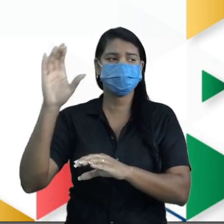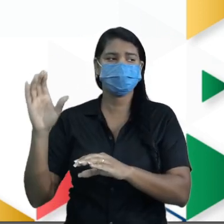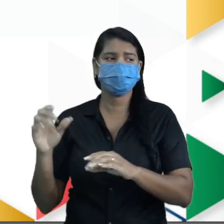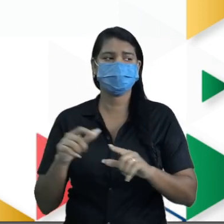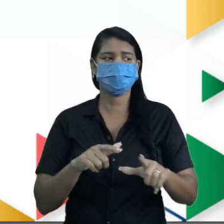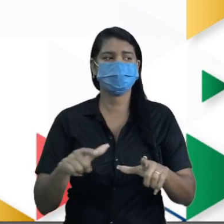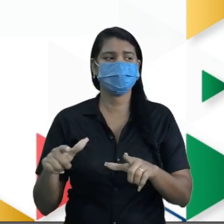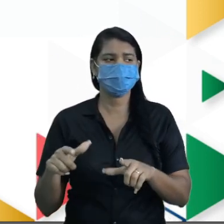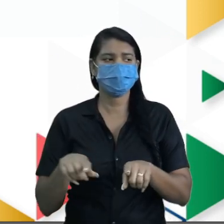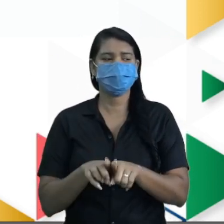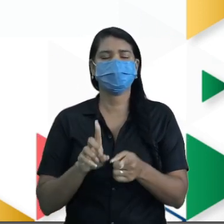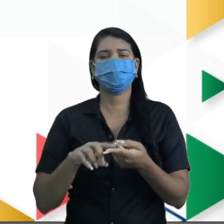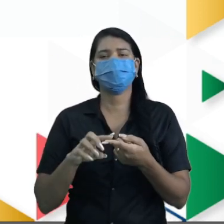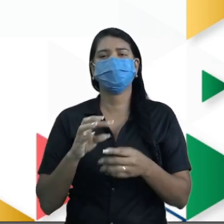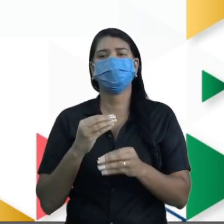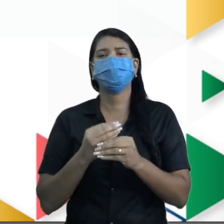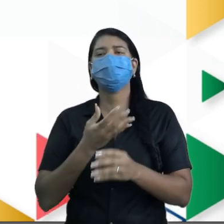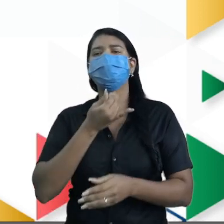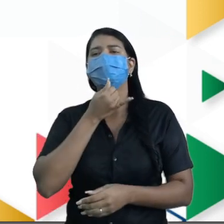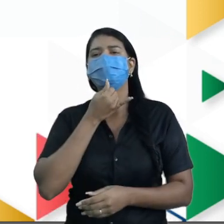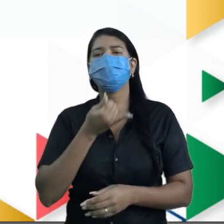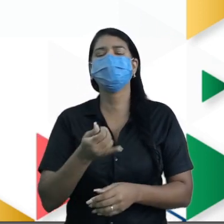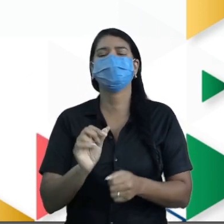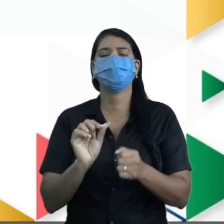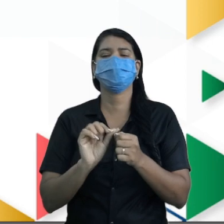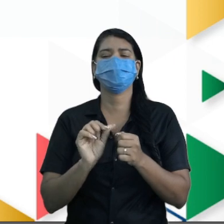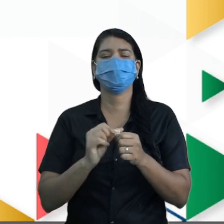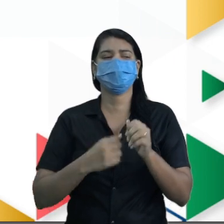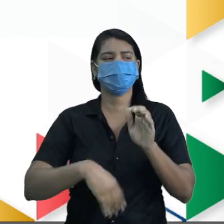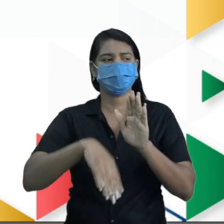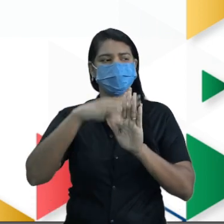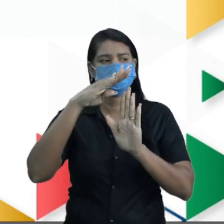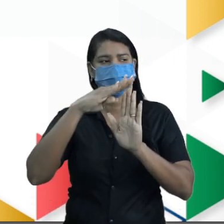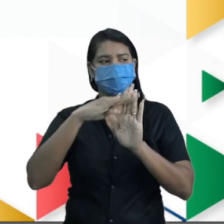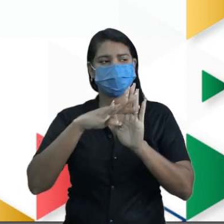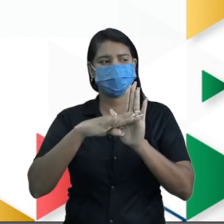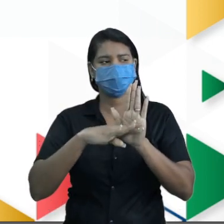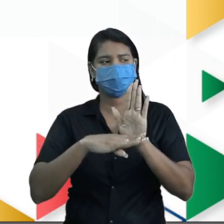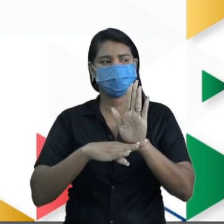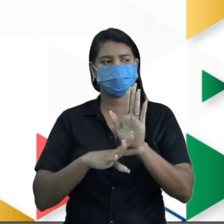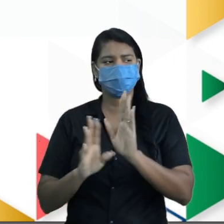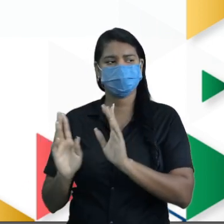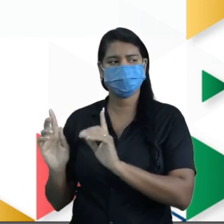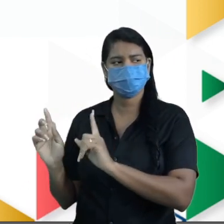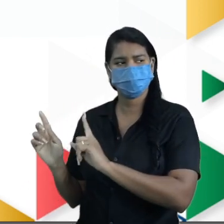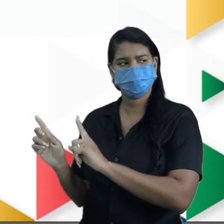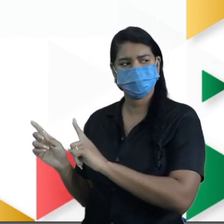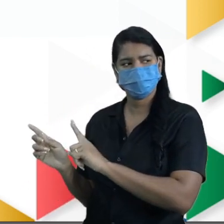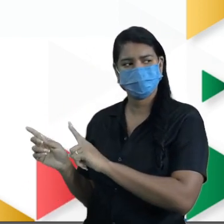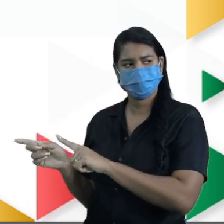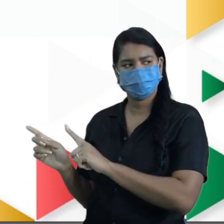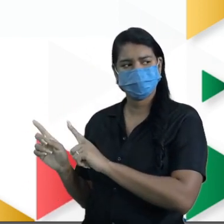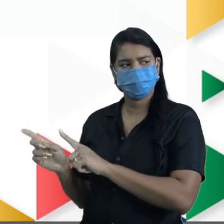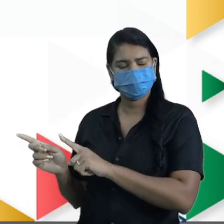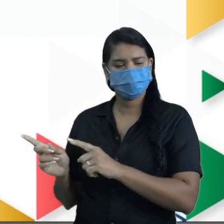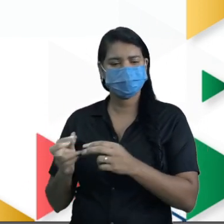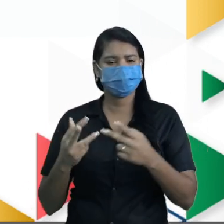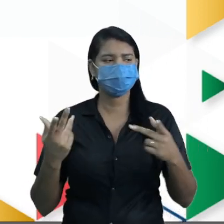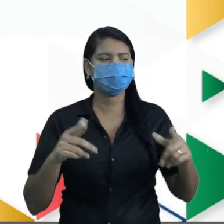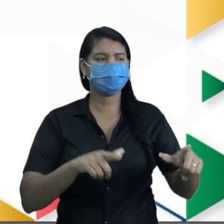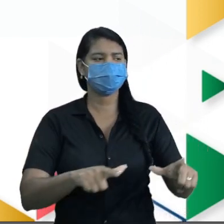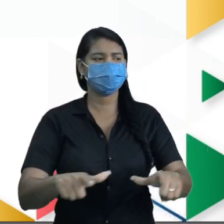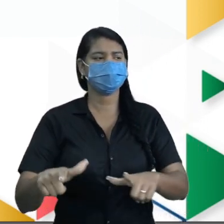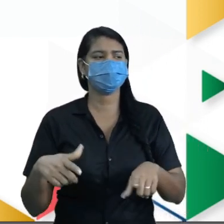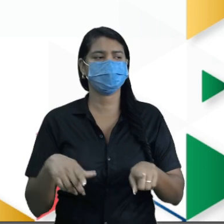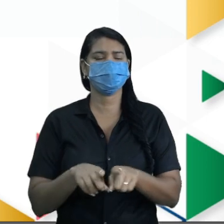outros continentes. Como, exemplo, fazendo uma relação aí com o continente médio, com outros lugares.